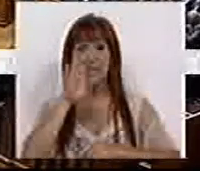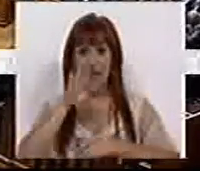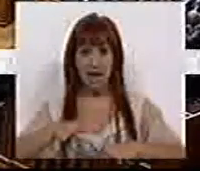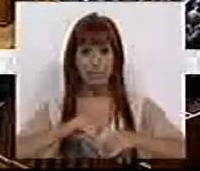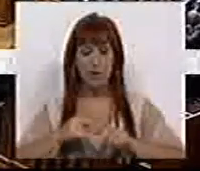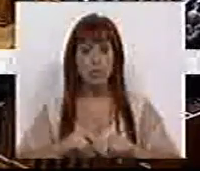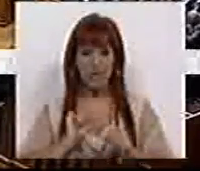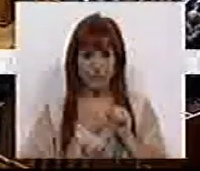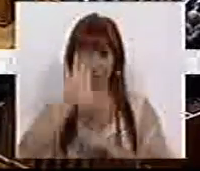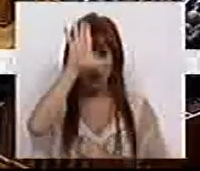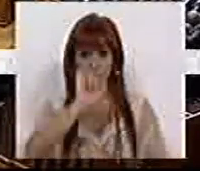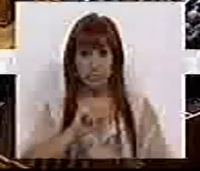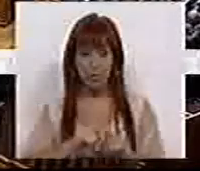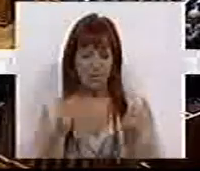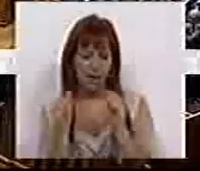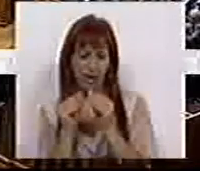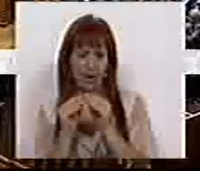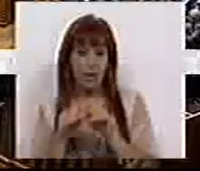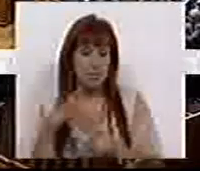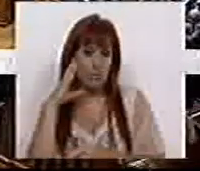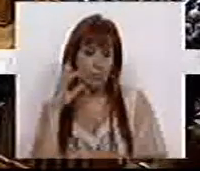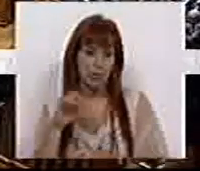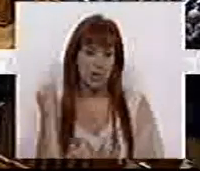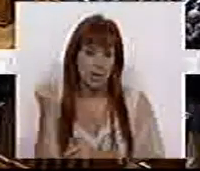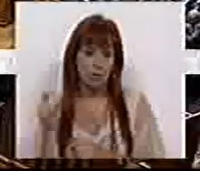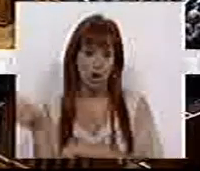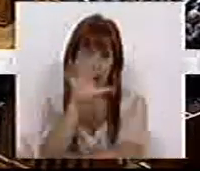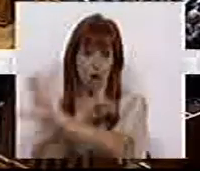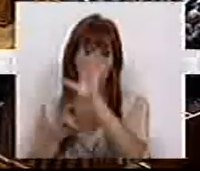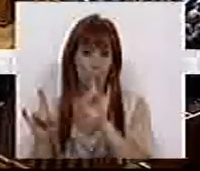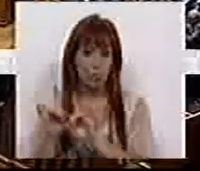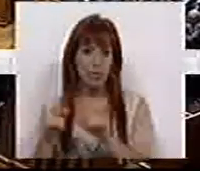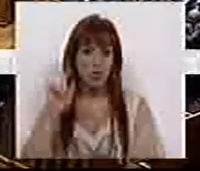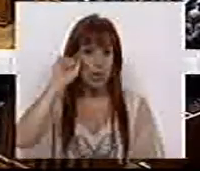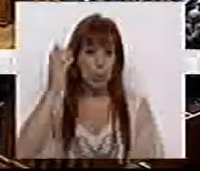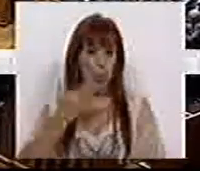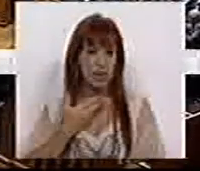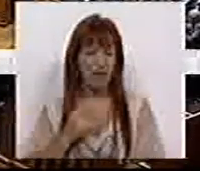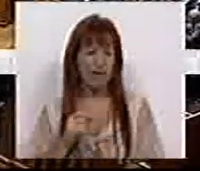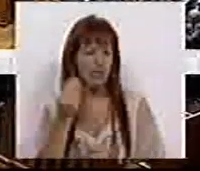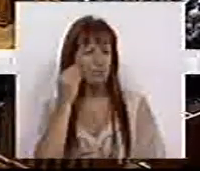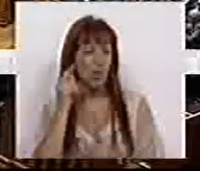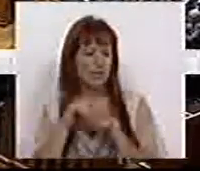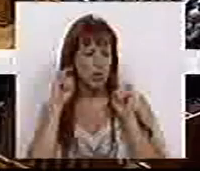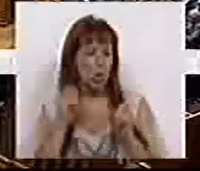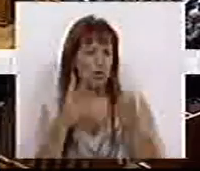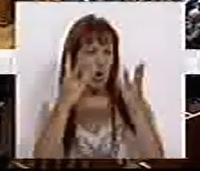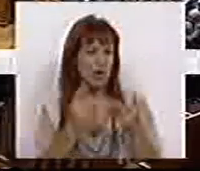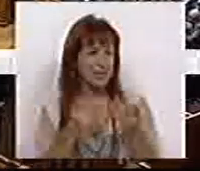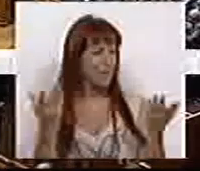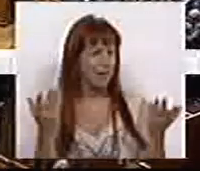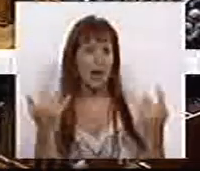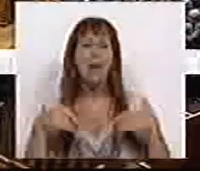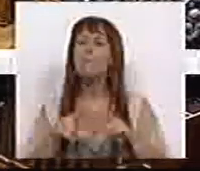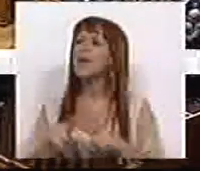admite que para o seu Governo, em complicidade naturalmente com as instituições europeias, o déficit não é um mecanismo de controlo orçamental,